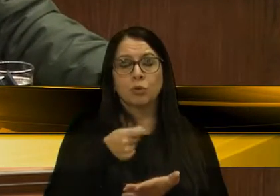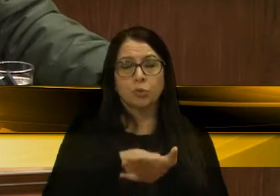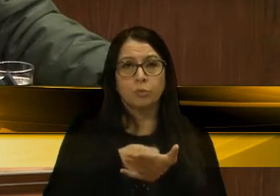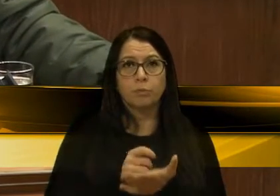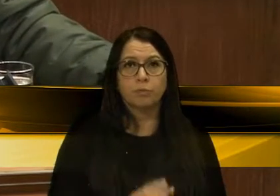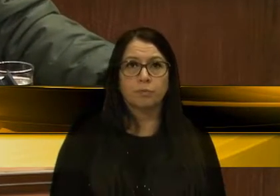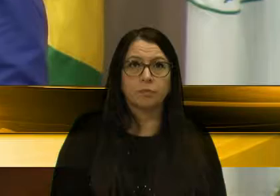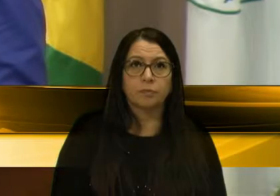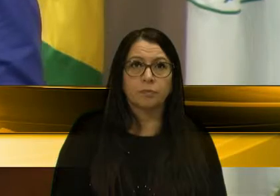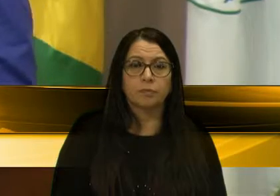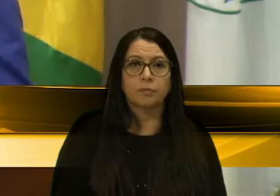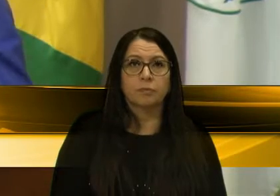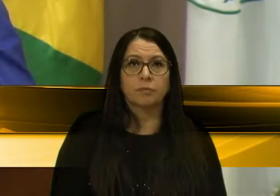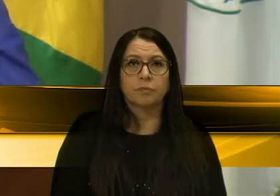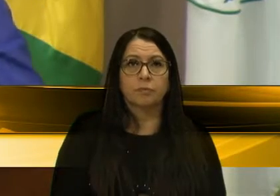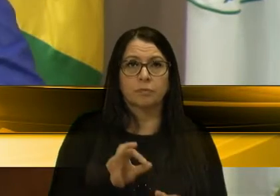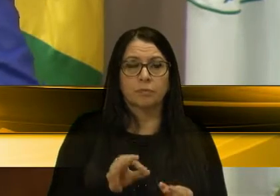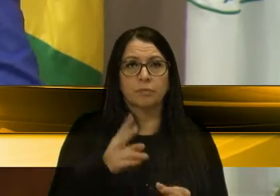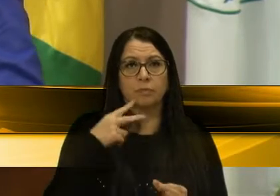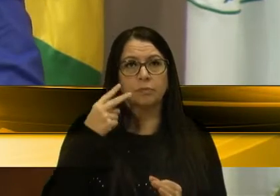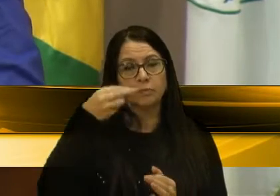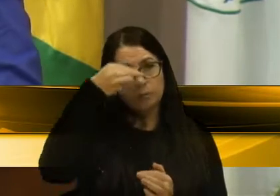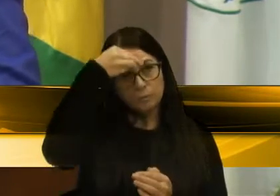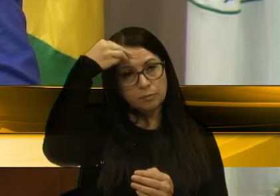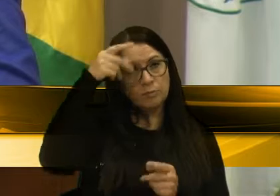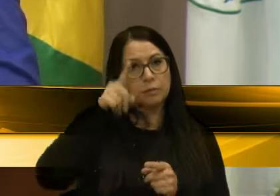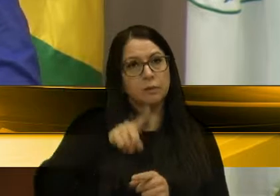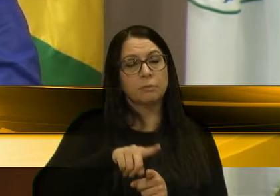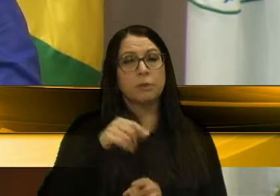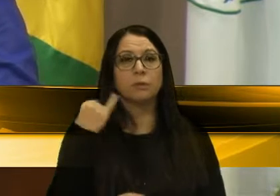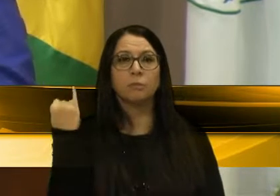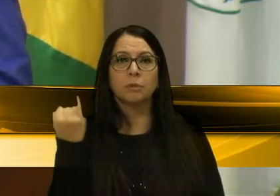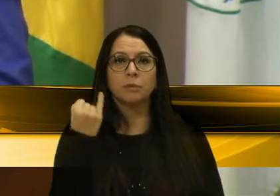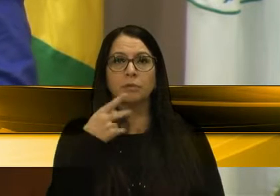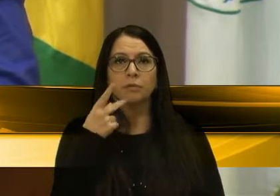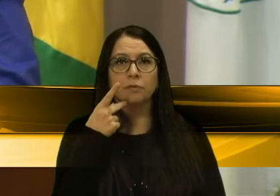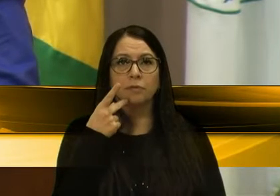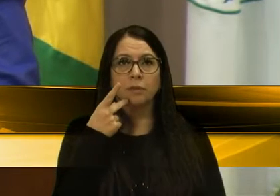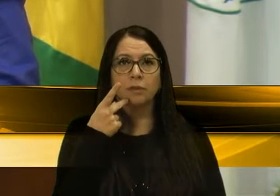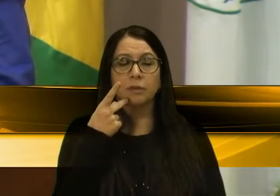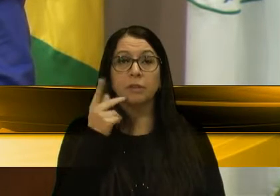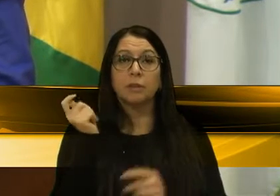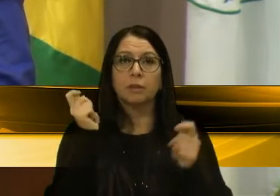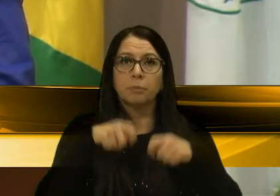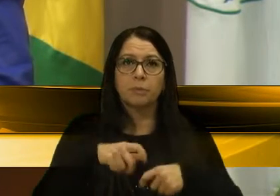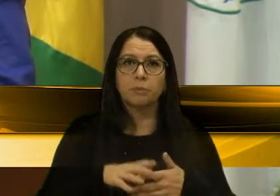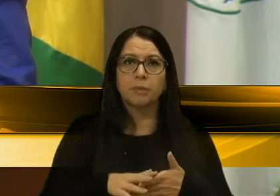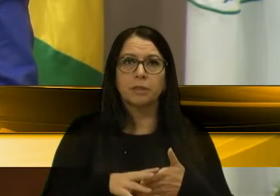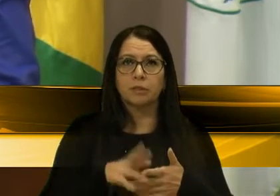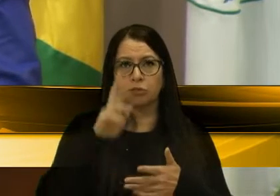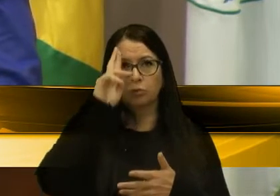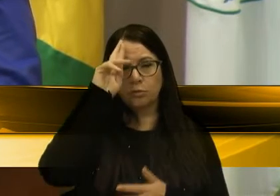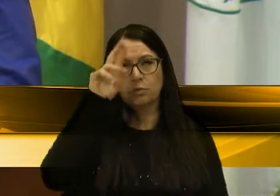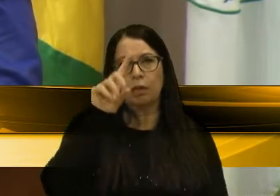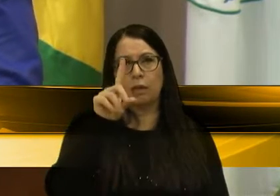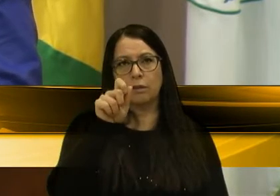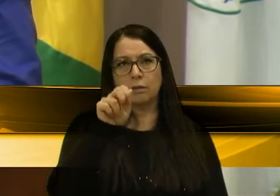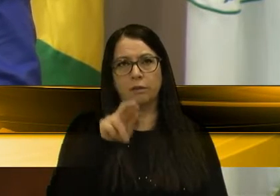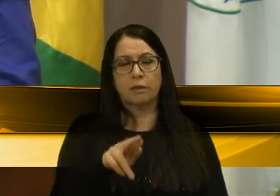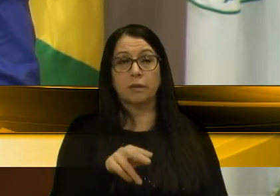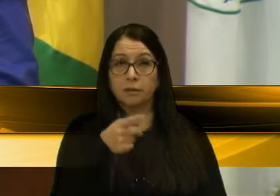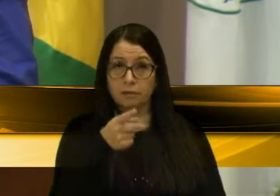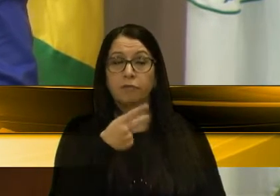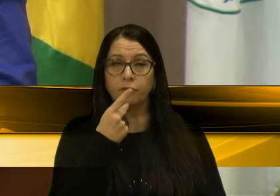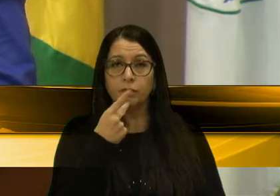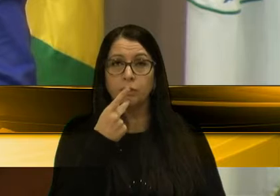cobrando. Com toda certeza, vereador Kiko, é importante ressaltar também da possibilidade que o próprio diretor do DAER, o senhor Sivori,